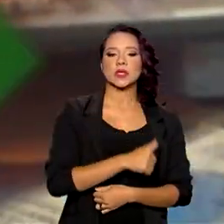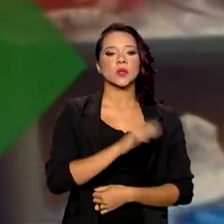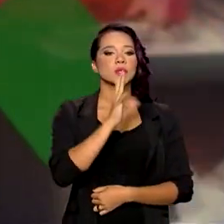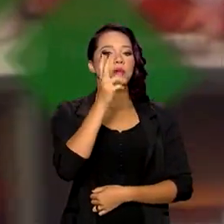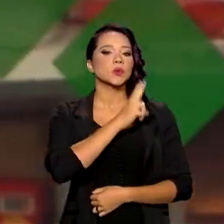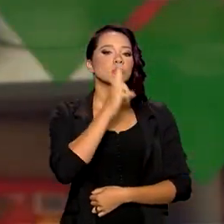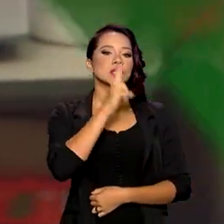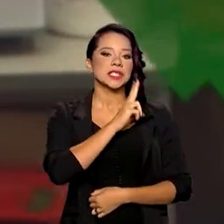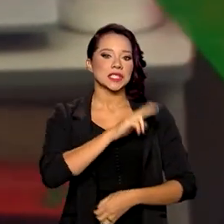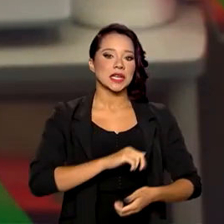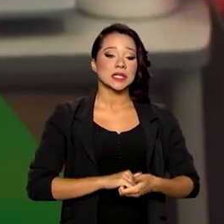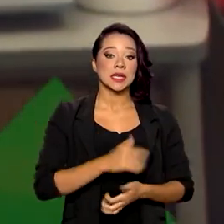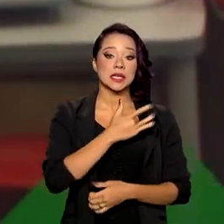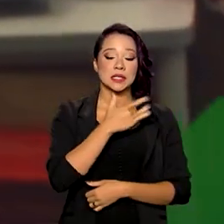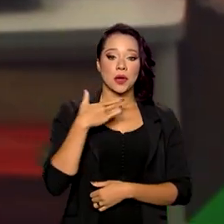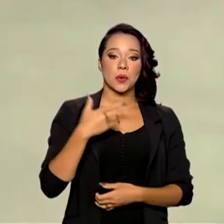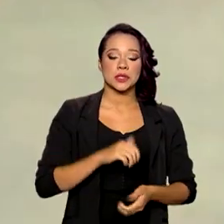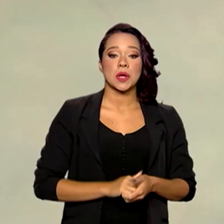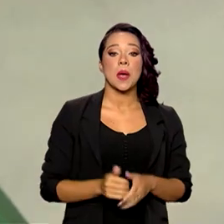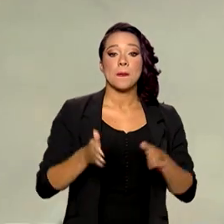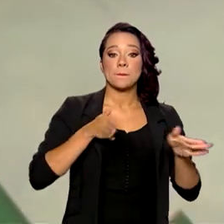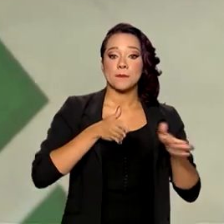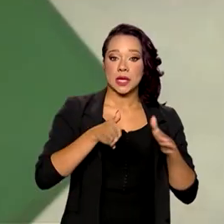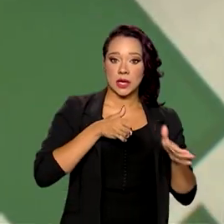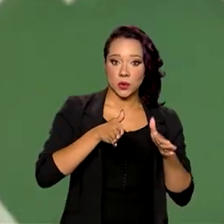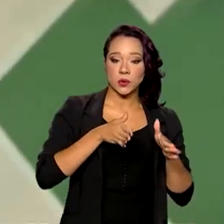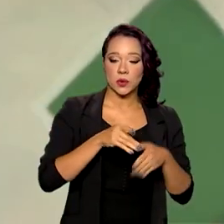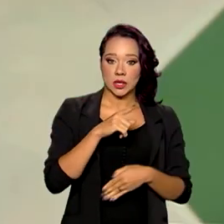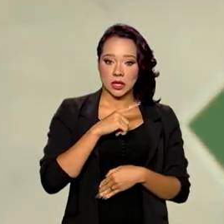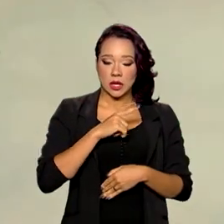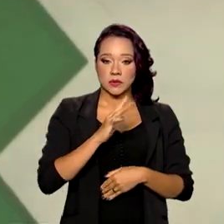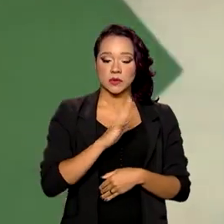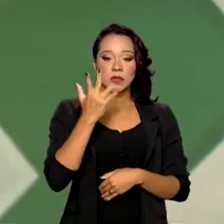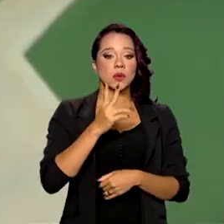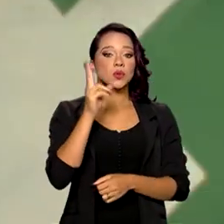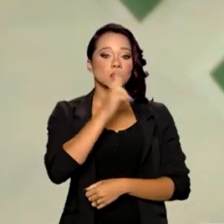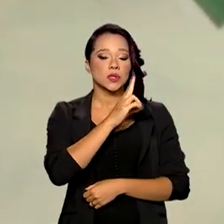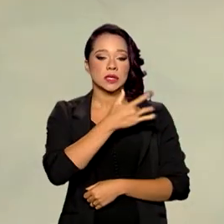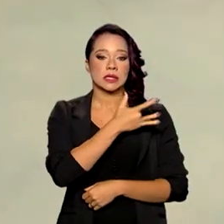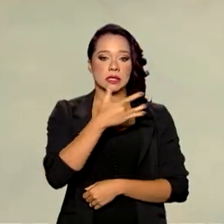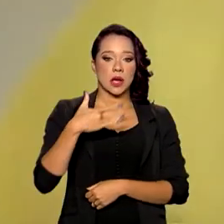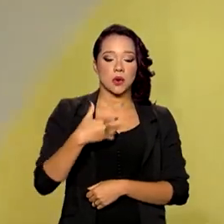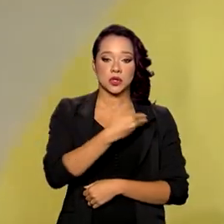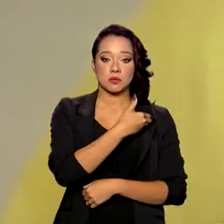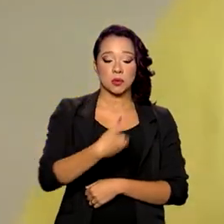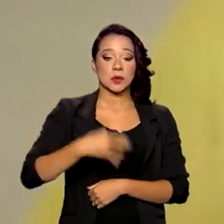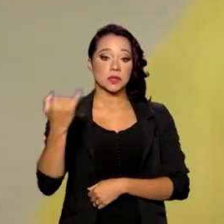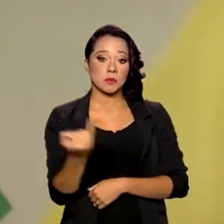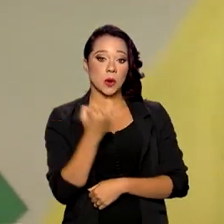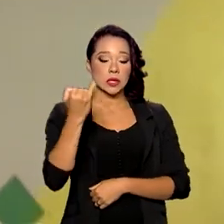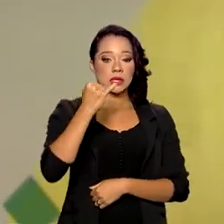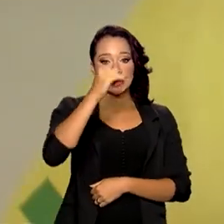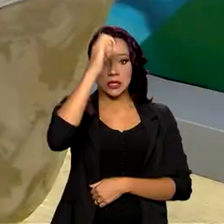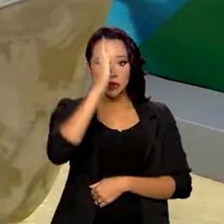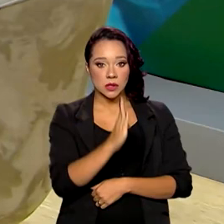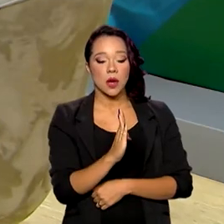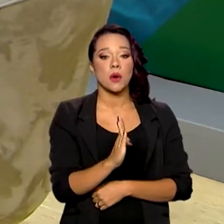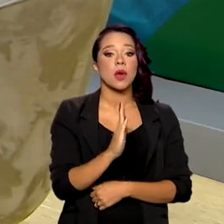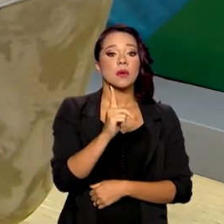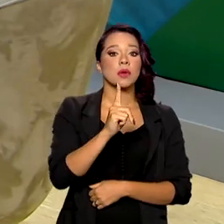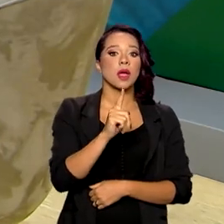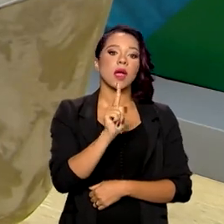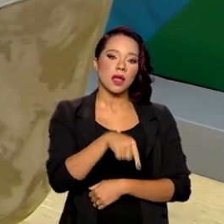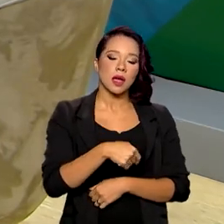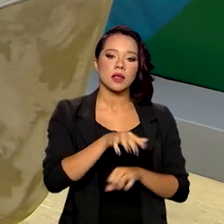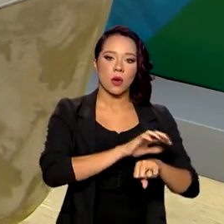emergência em saúde. Durante o período de emergência de saúde pública de importância nacional decorrente da Covid-19,